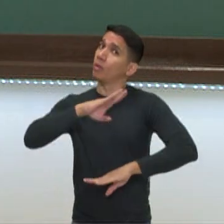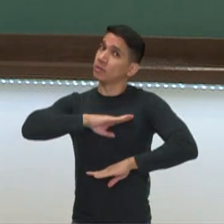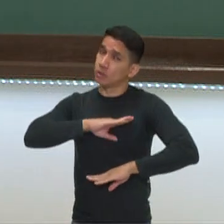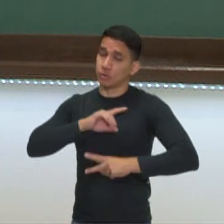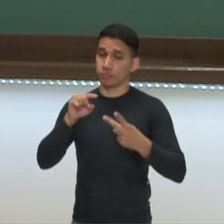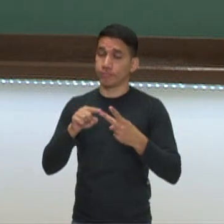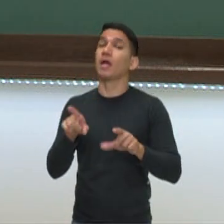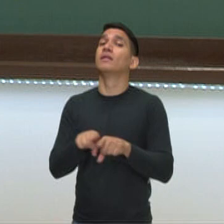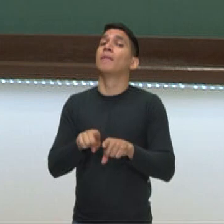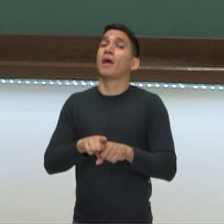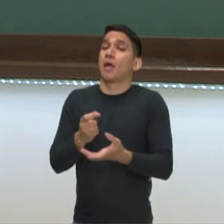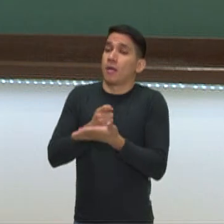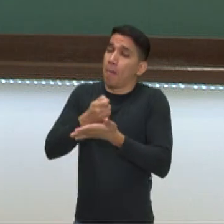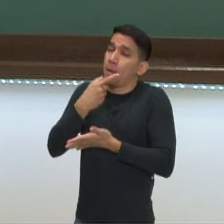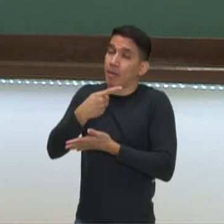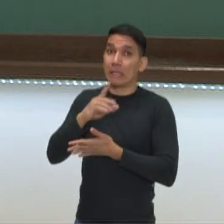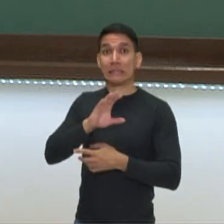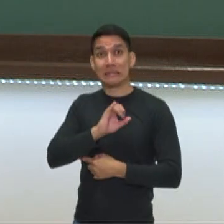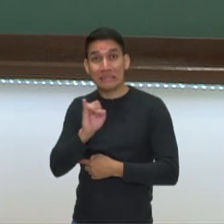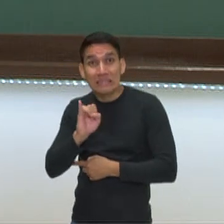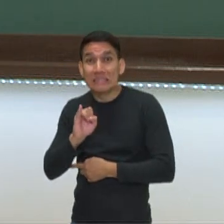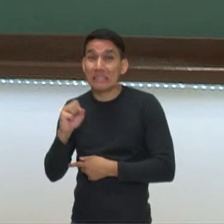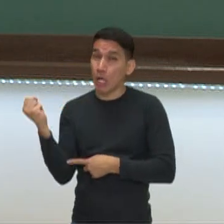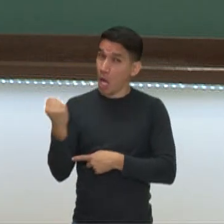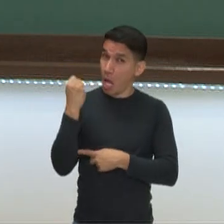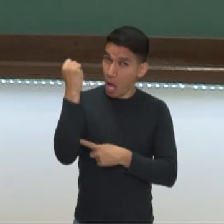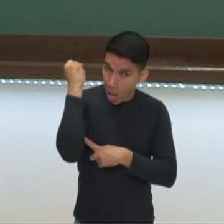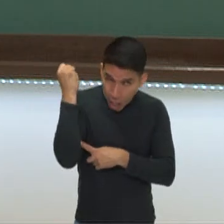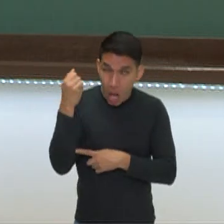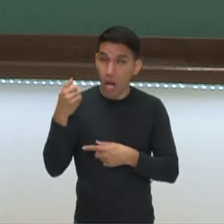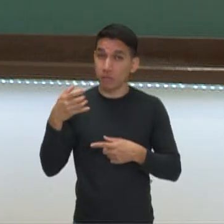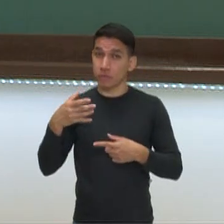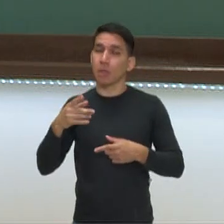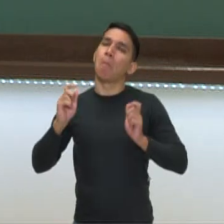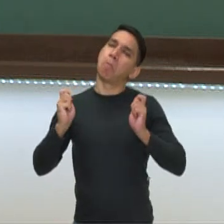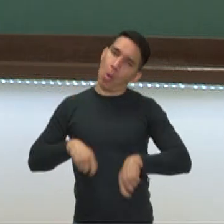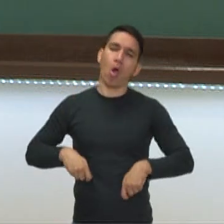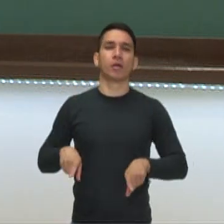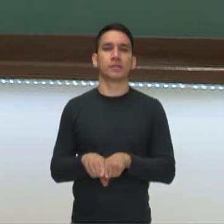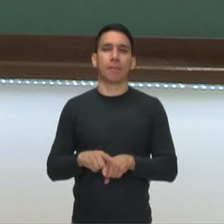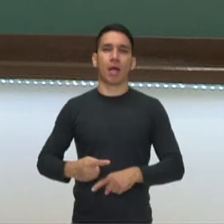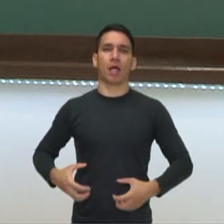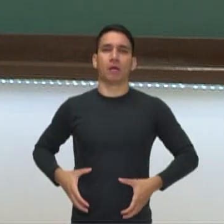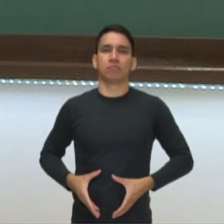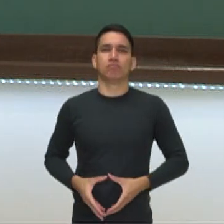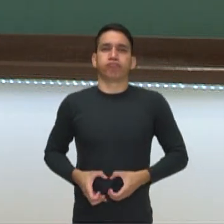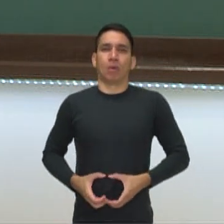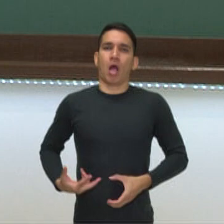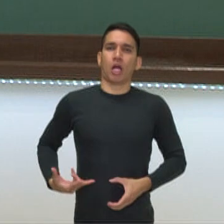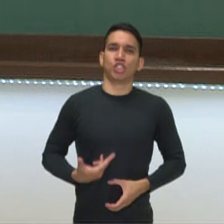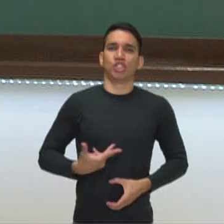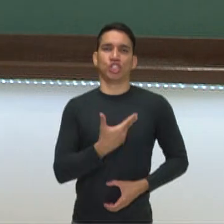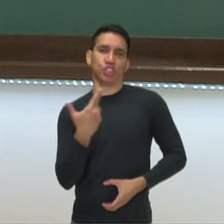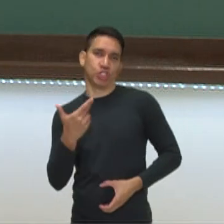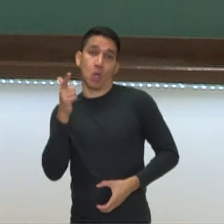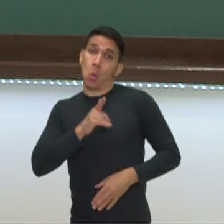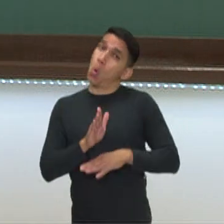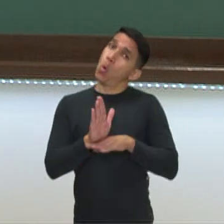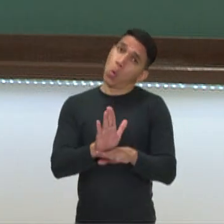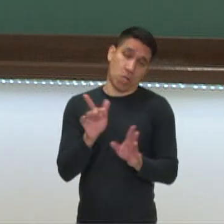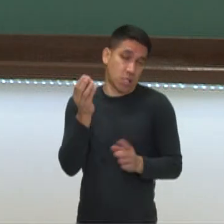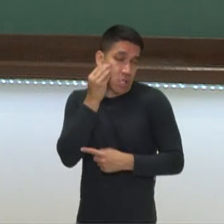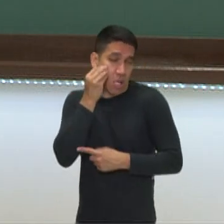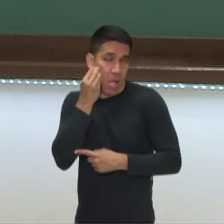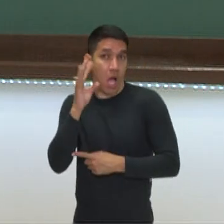também e em casos mais complicados, cirurgias também podem acabar ajudando a resolver